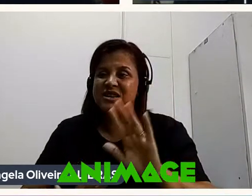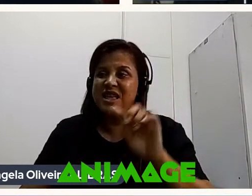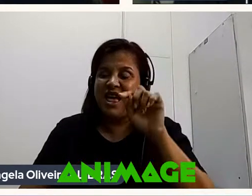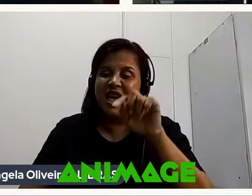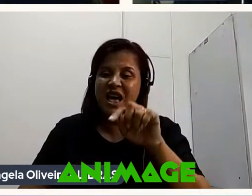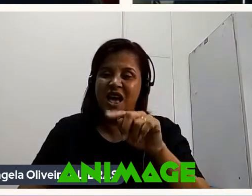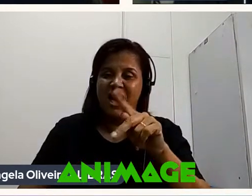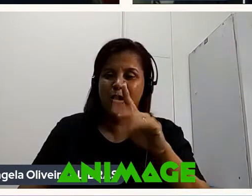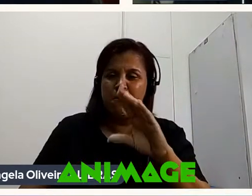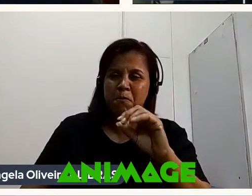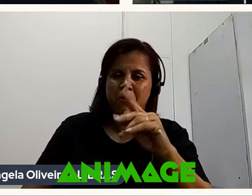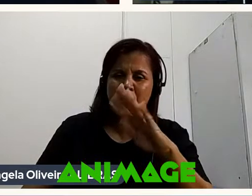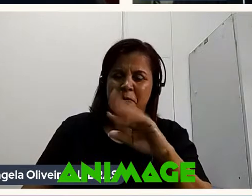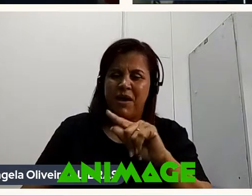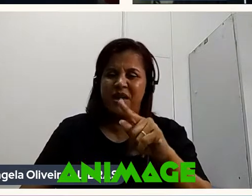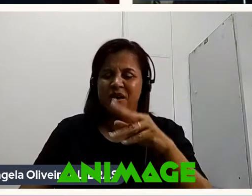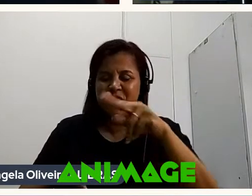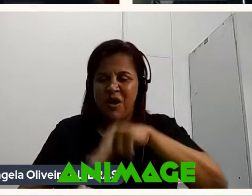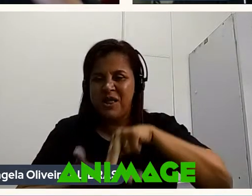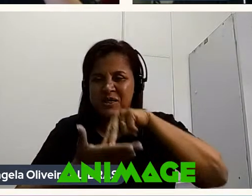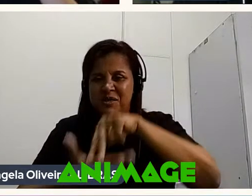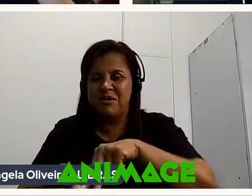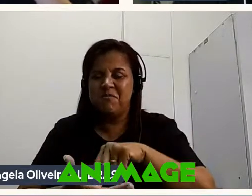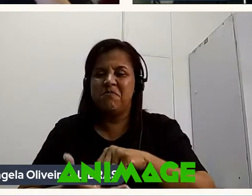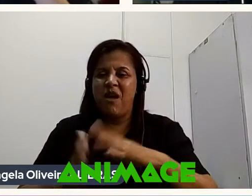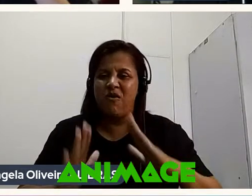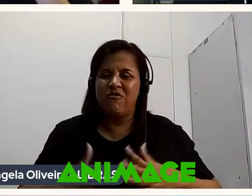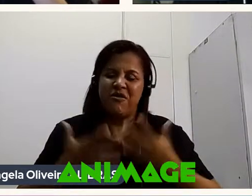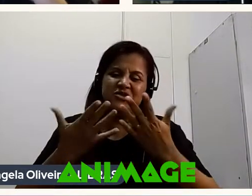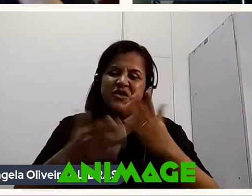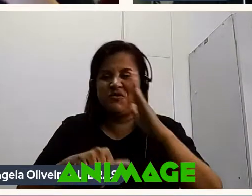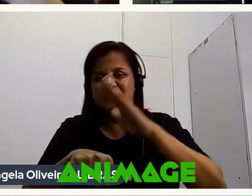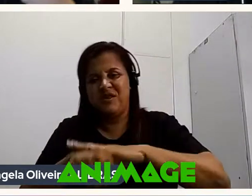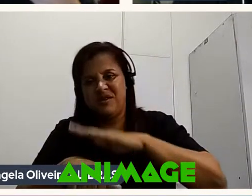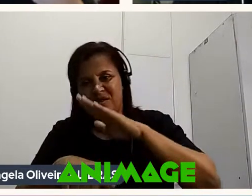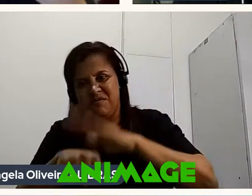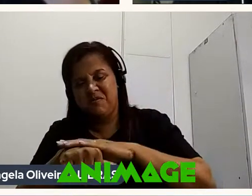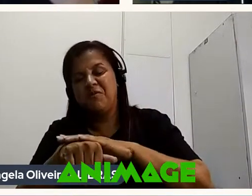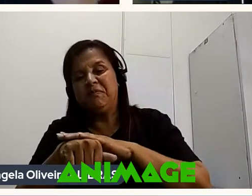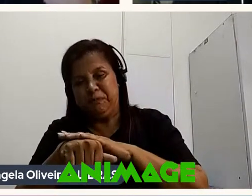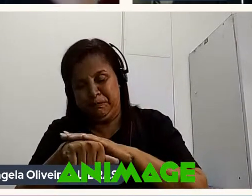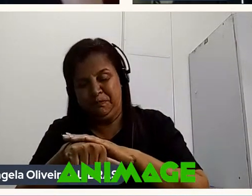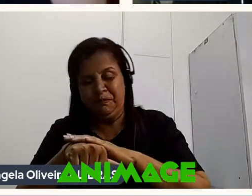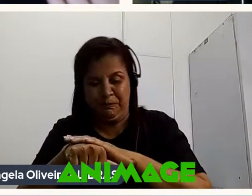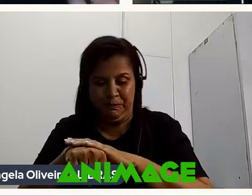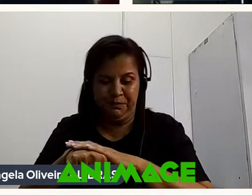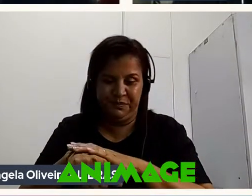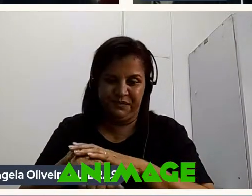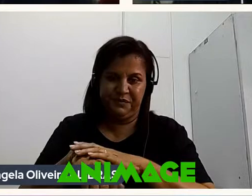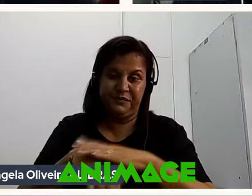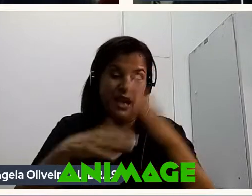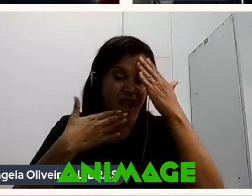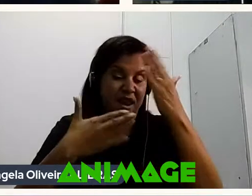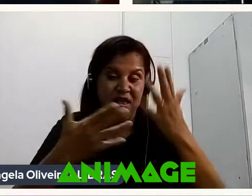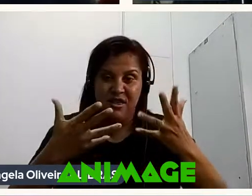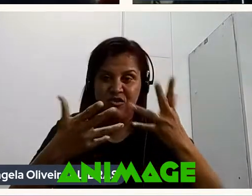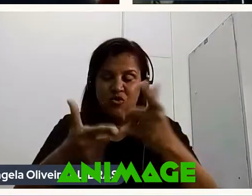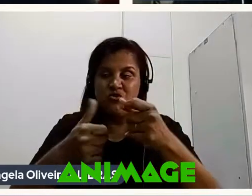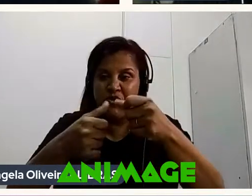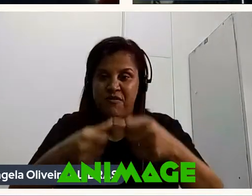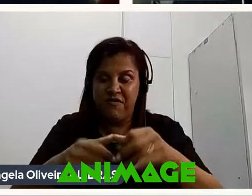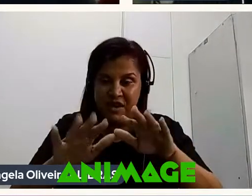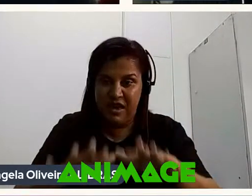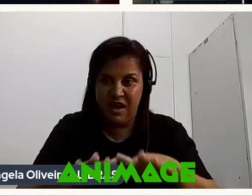Que é colocar de pé O festival Ainda mais nesse momento Para mim Agradeço A todos Que ficaram